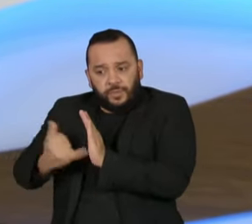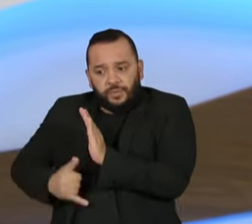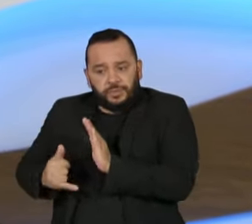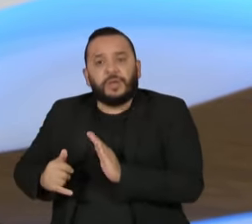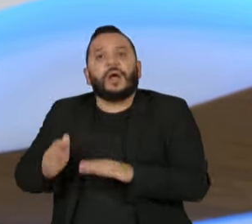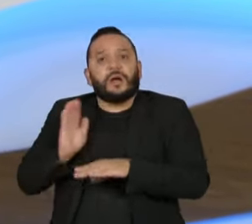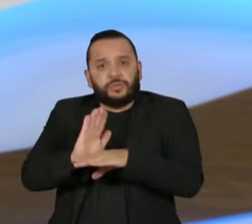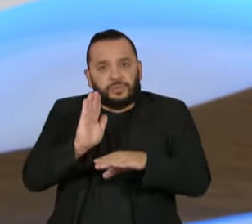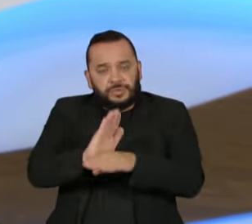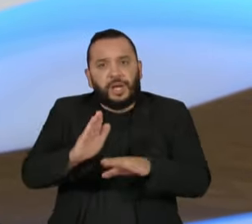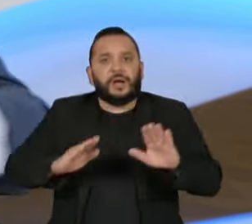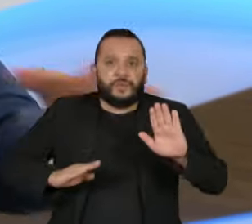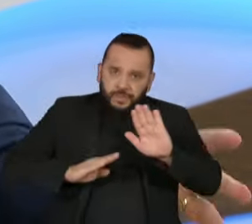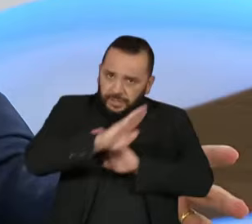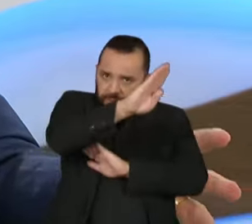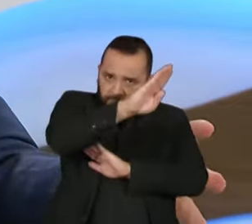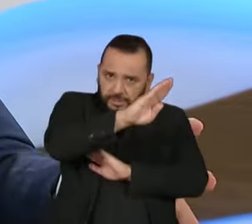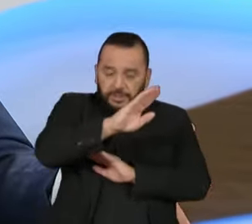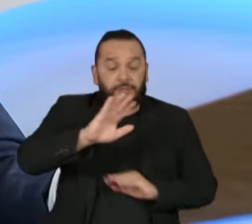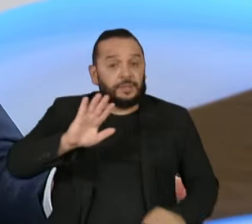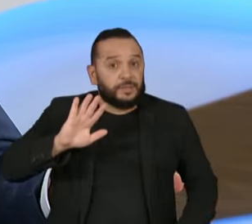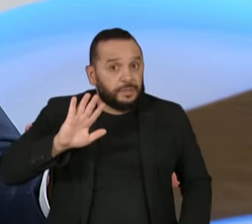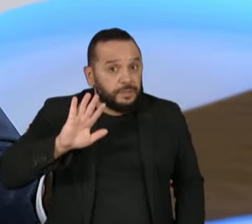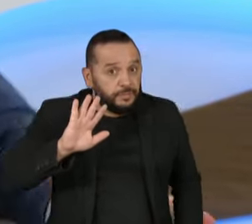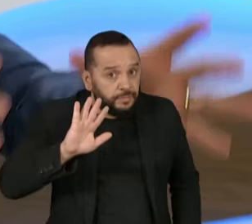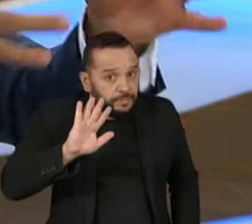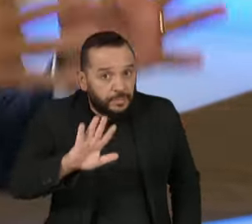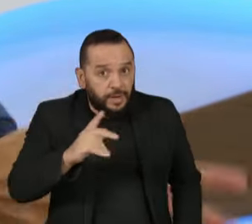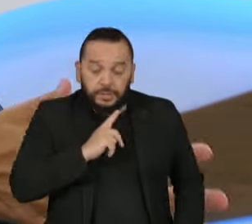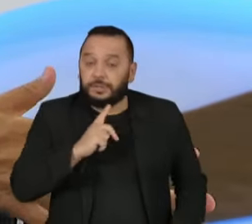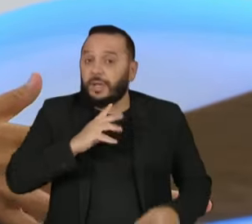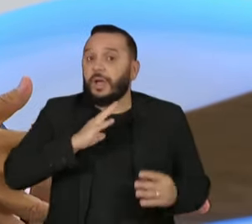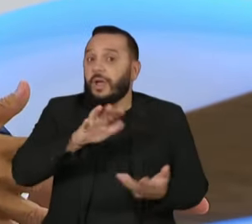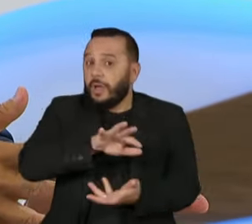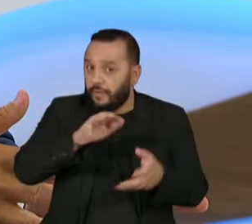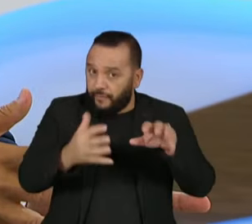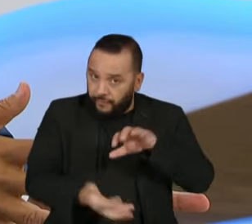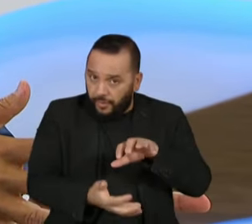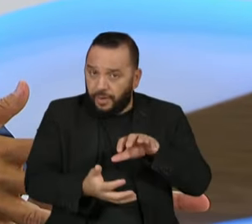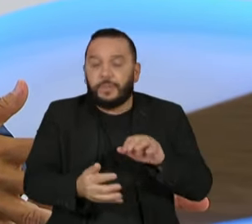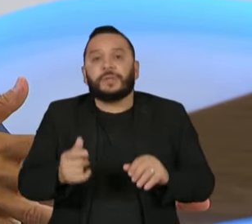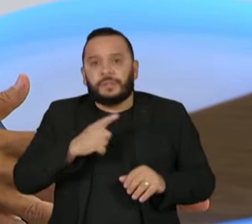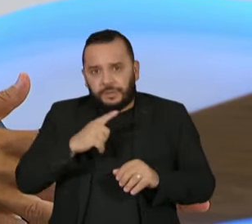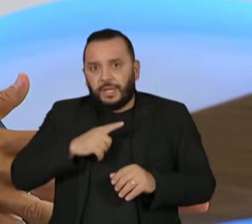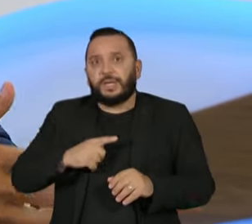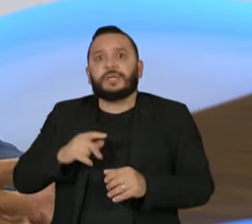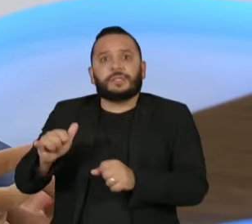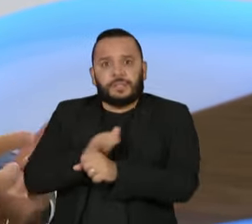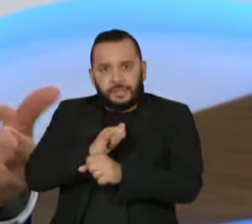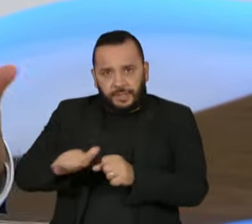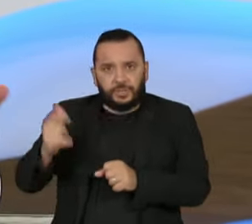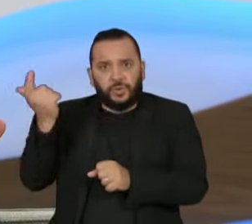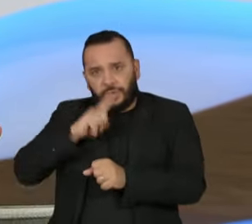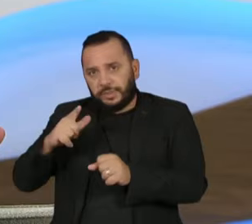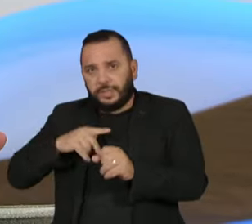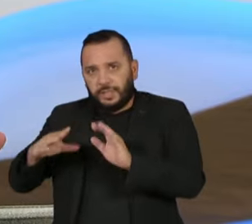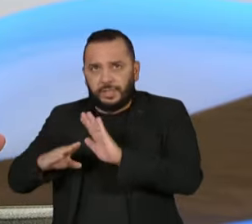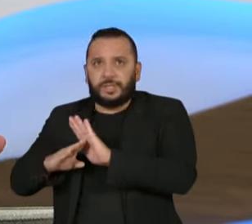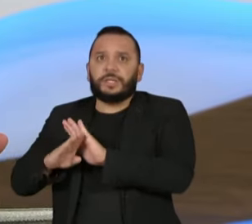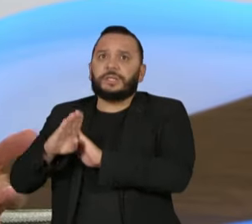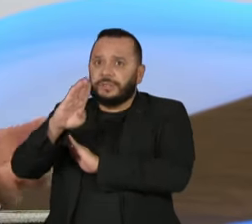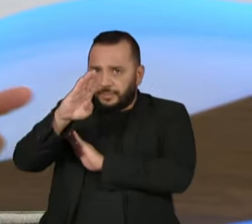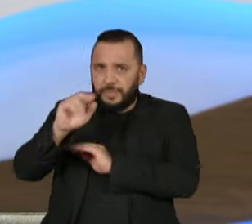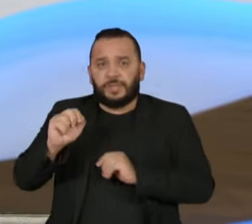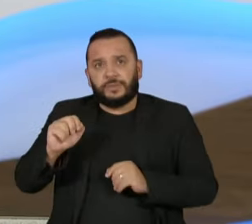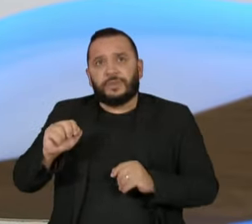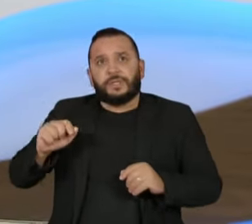que, enquanto se faz as reformas, tem alternativa para ter crescimento. Senador. E nessas alternativas,